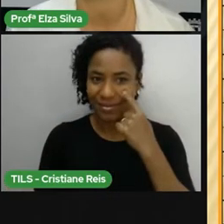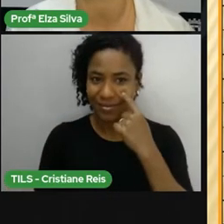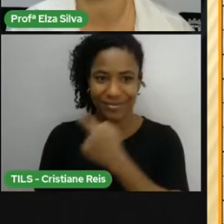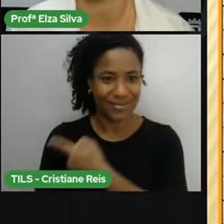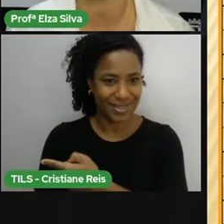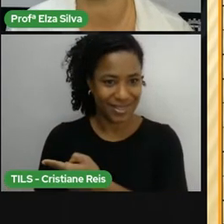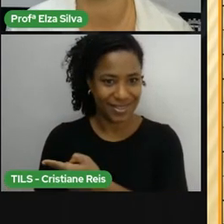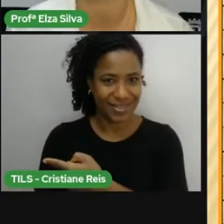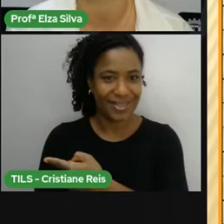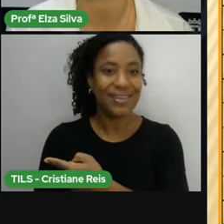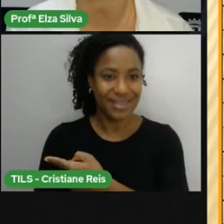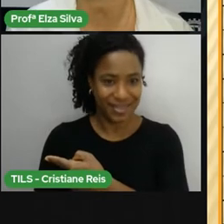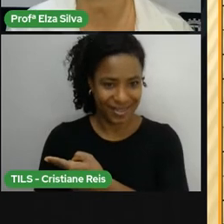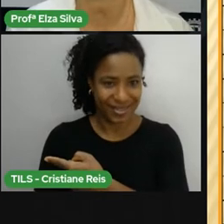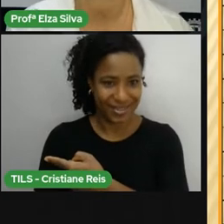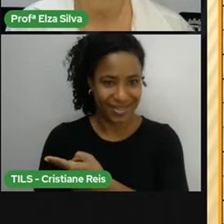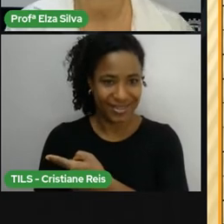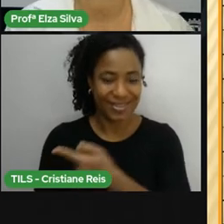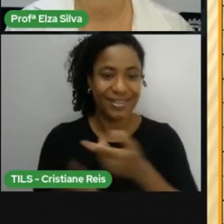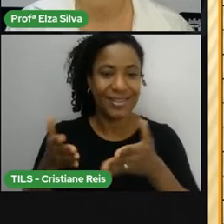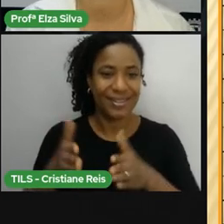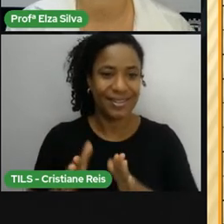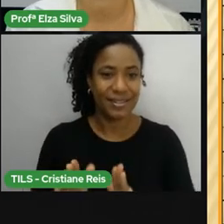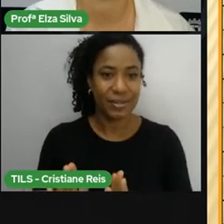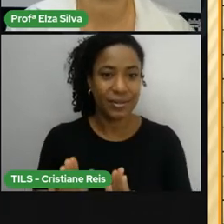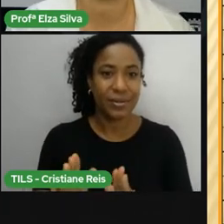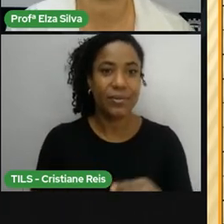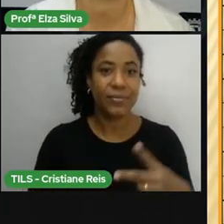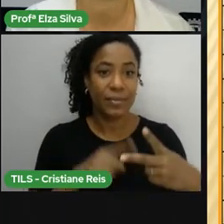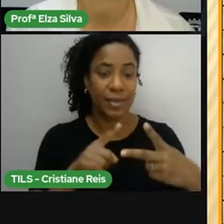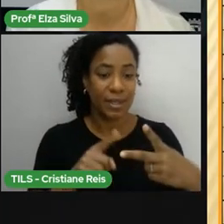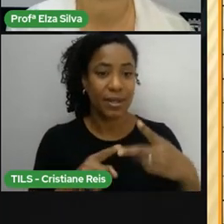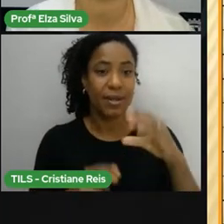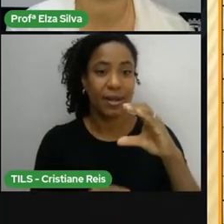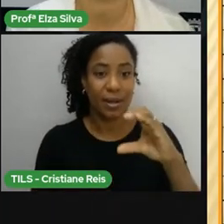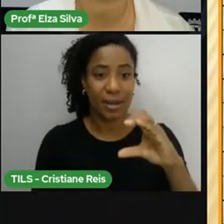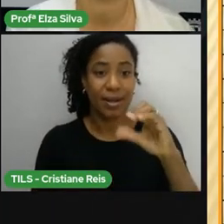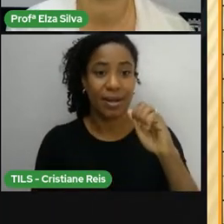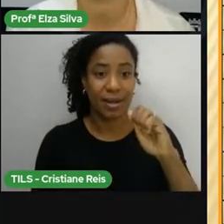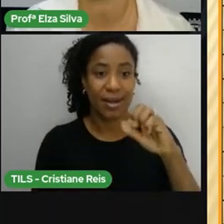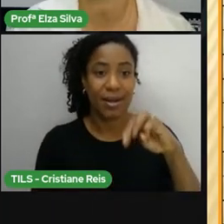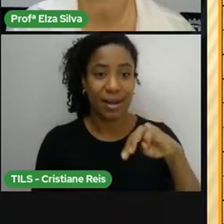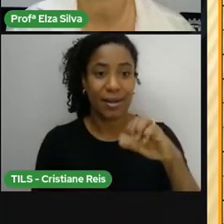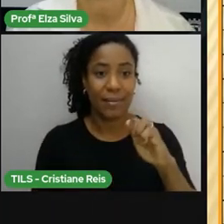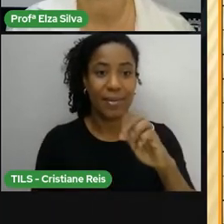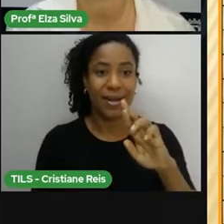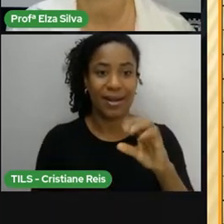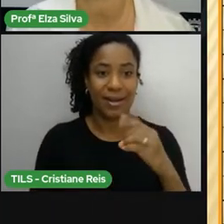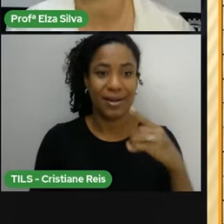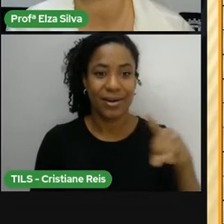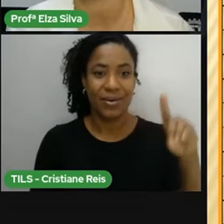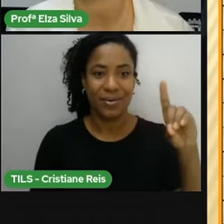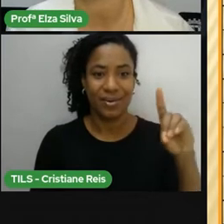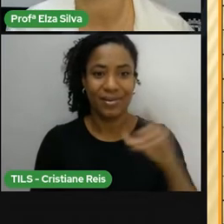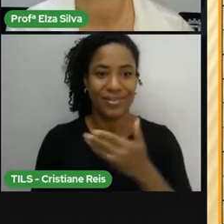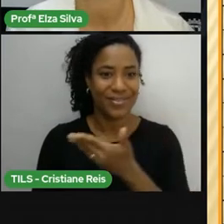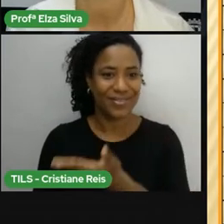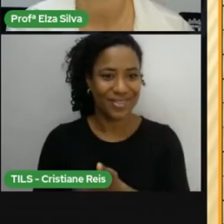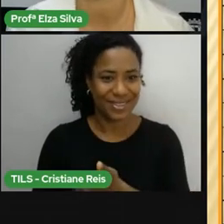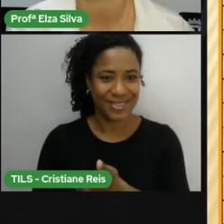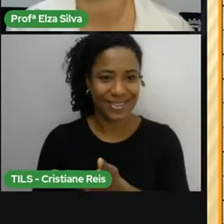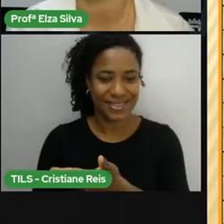Australiano Quem nasce em Cameron Camarão É Camaronian